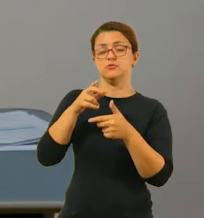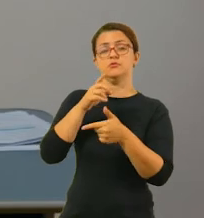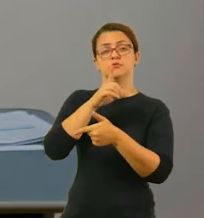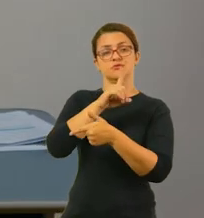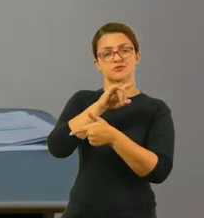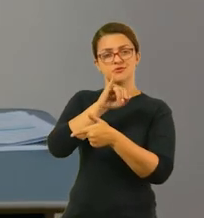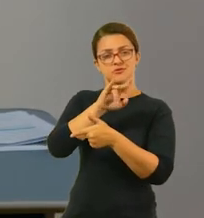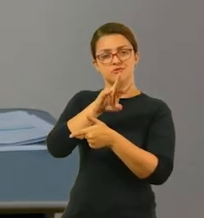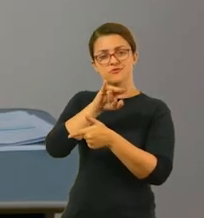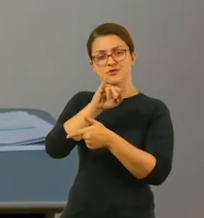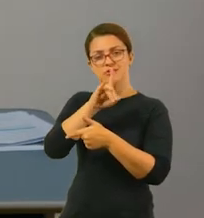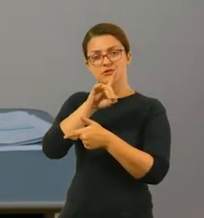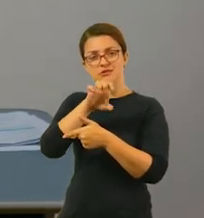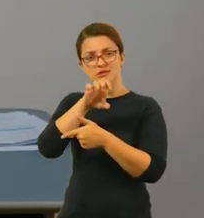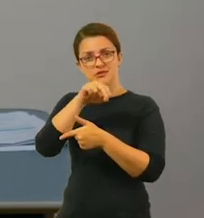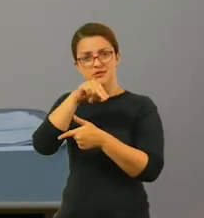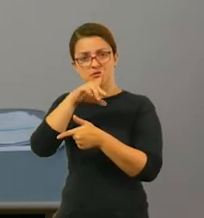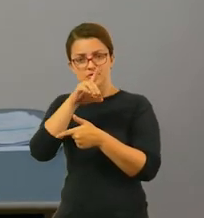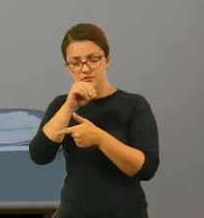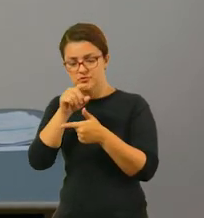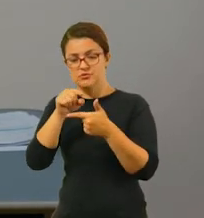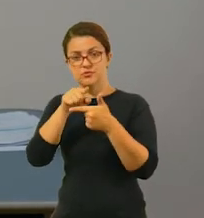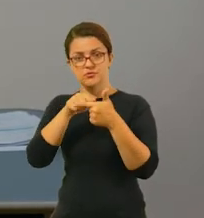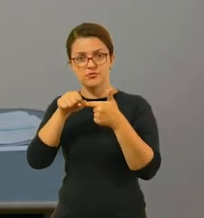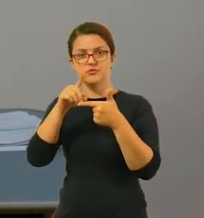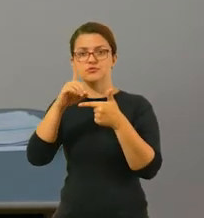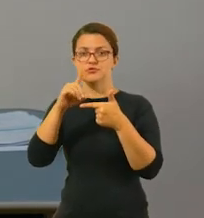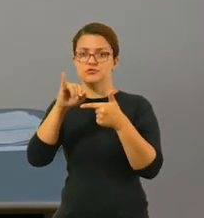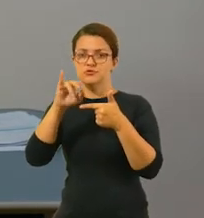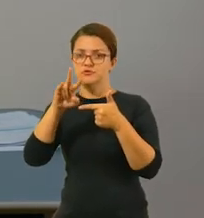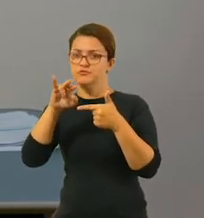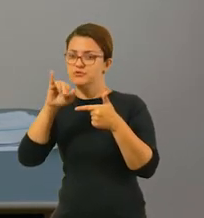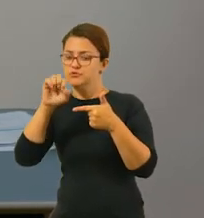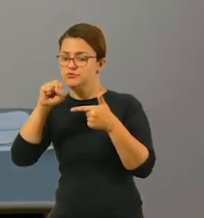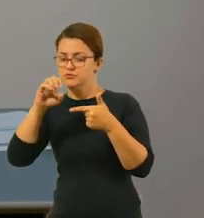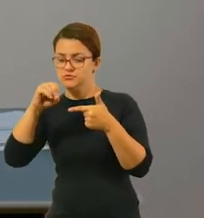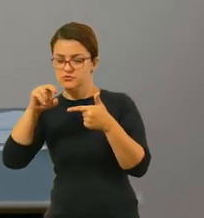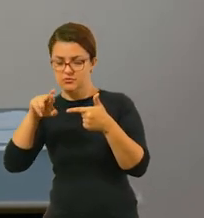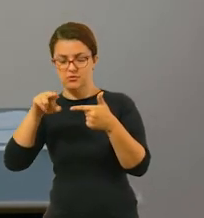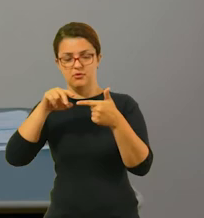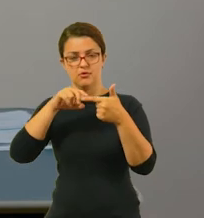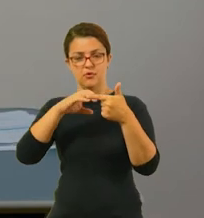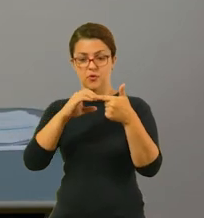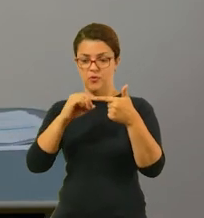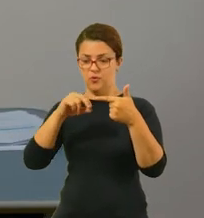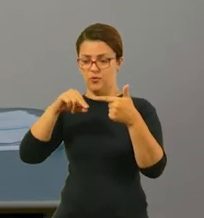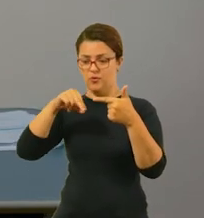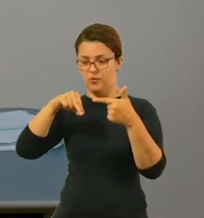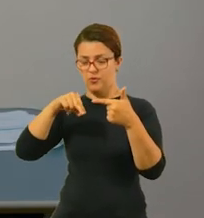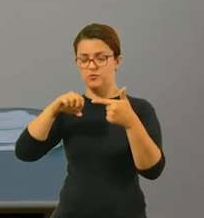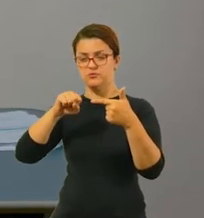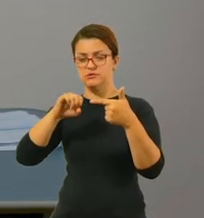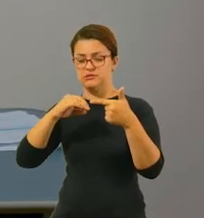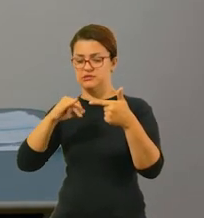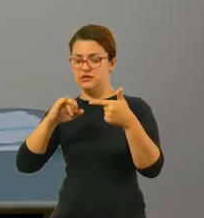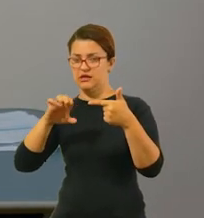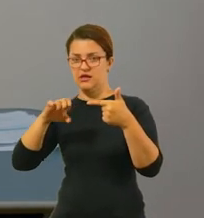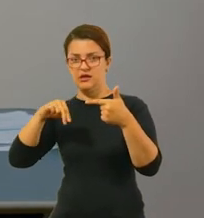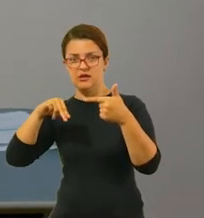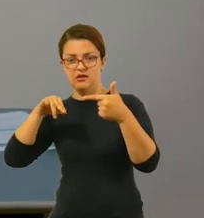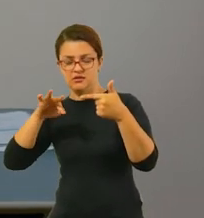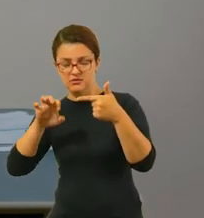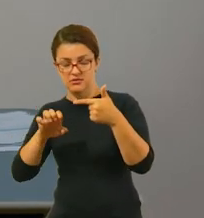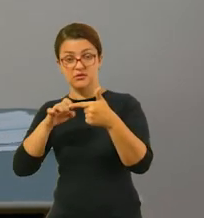O dividendo, o divisor, o resto e o quociente, tá? Nesse caso, gente vai trabalhar com o resto para entender melhor